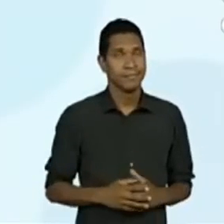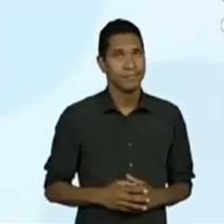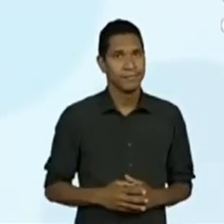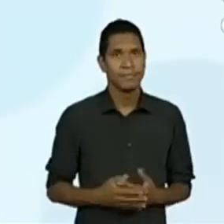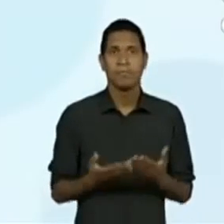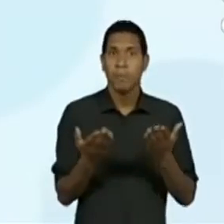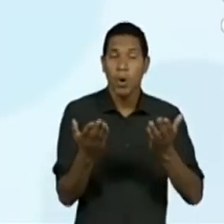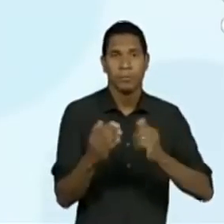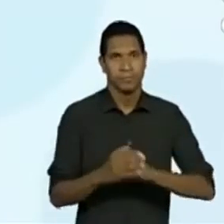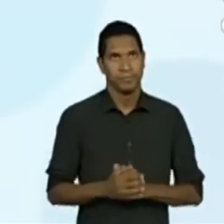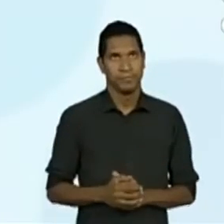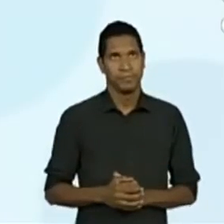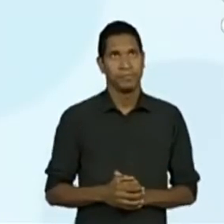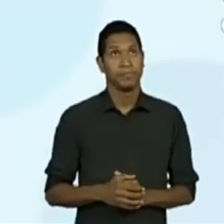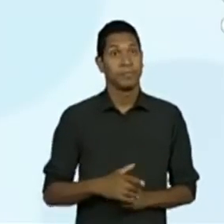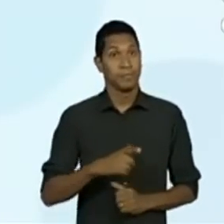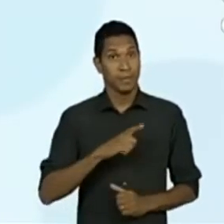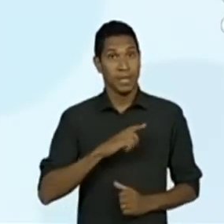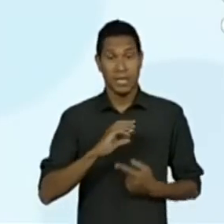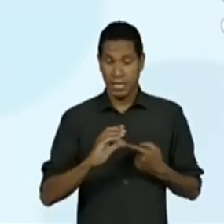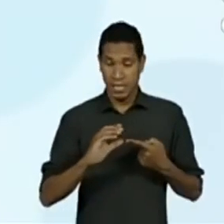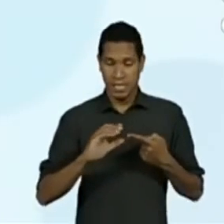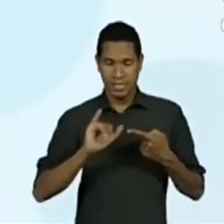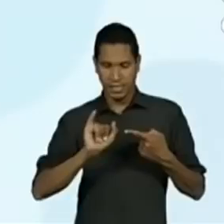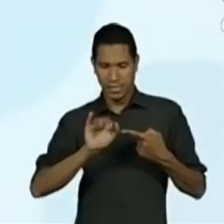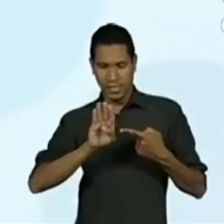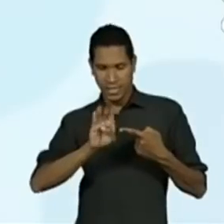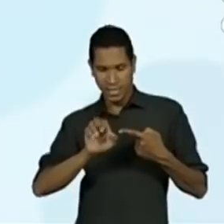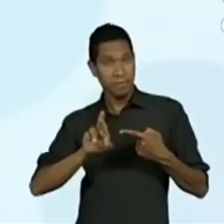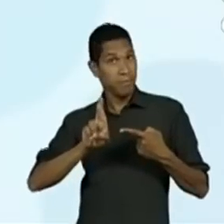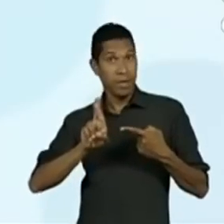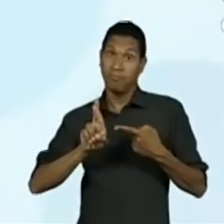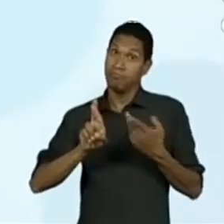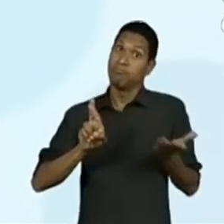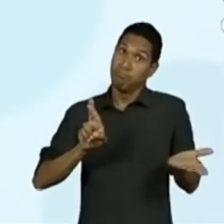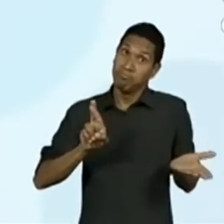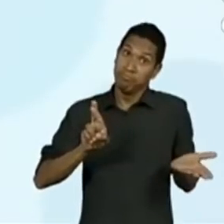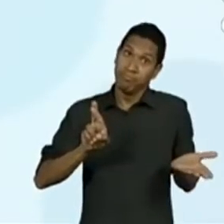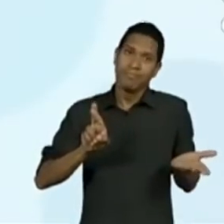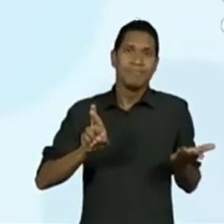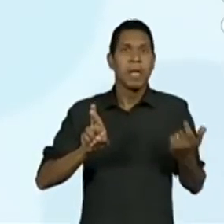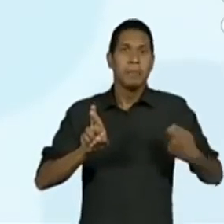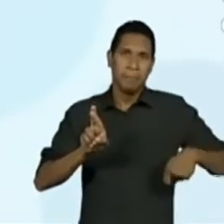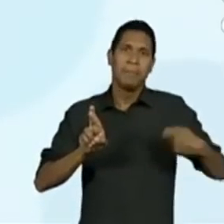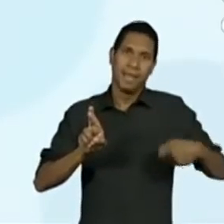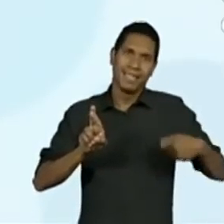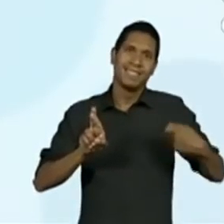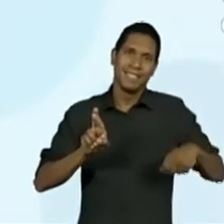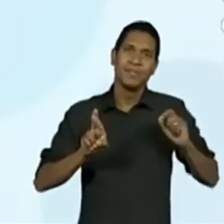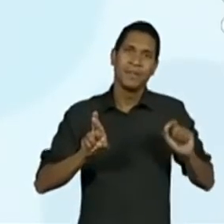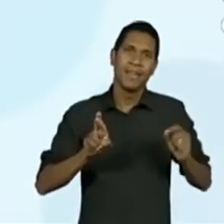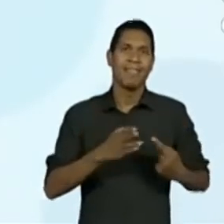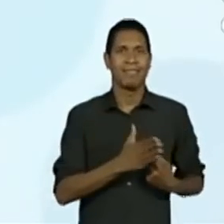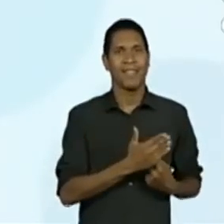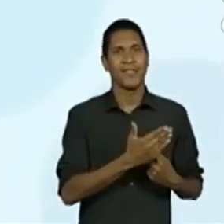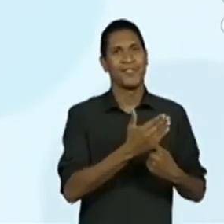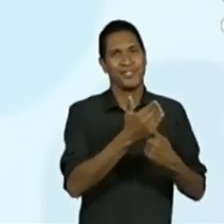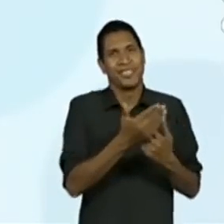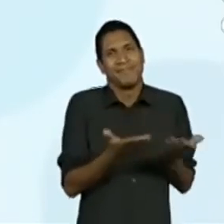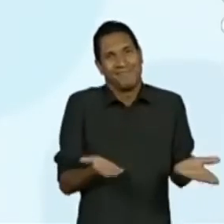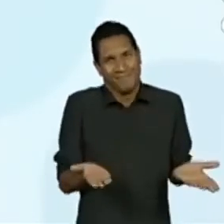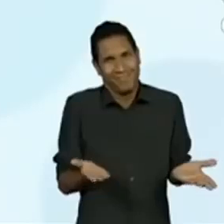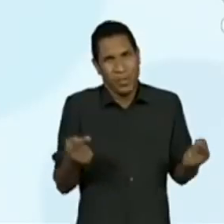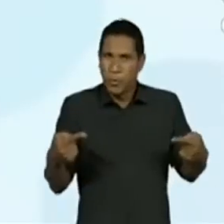Se é cyber, fica a dica, eu necessariamente preciso dos recursos tecnológicos.